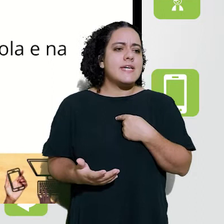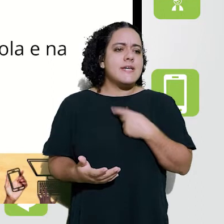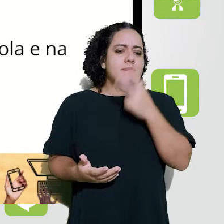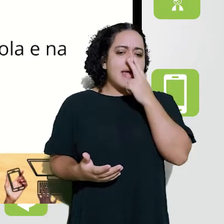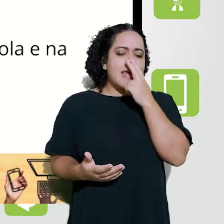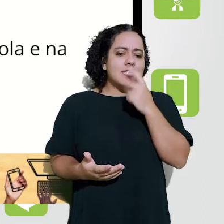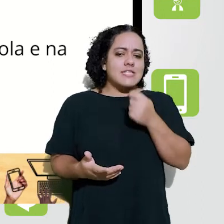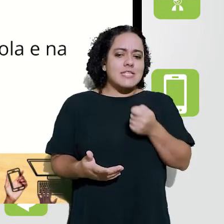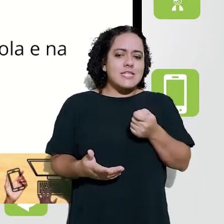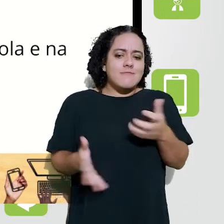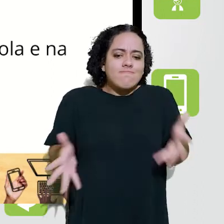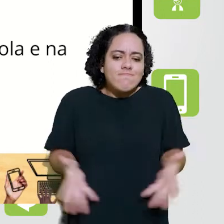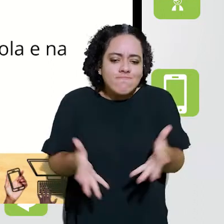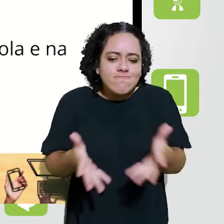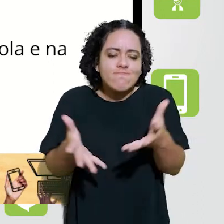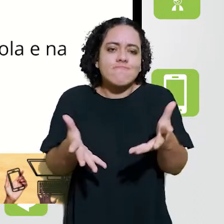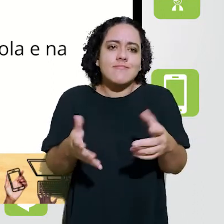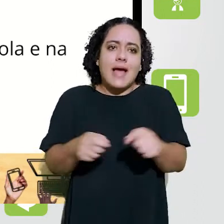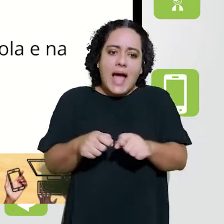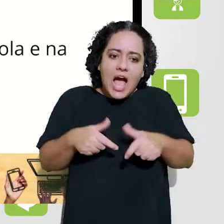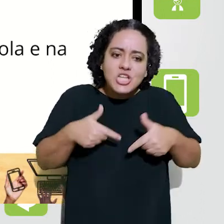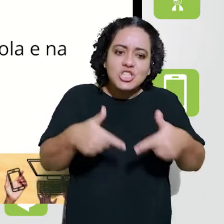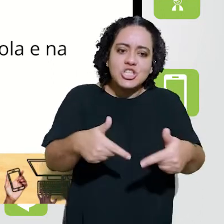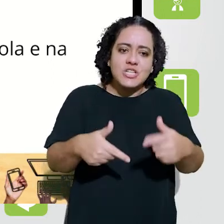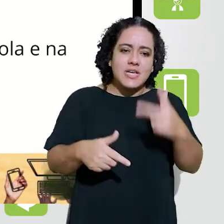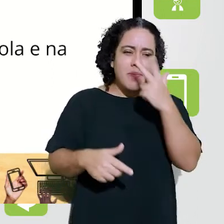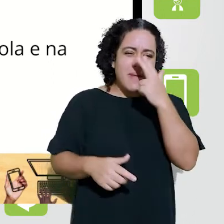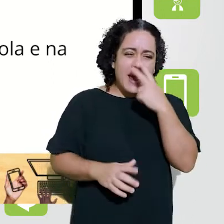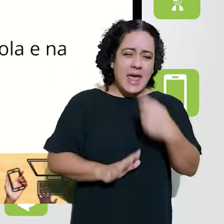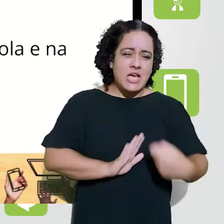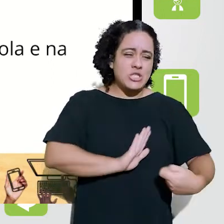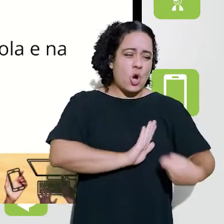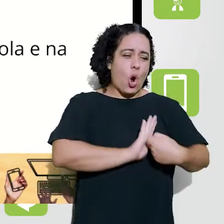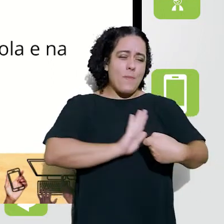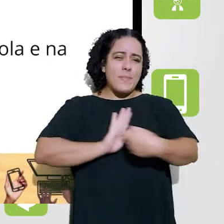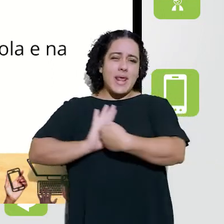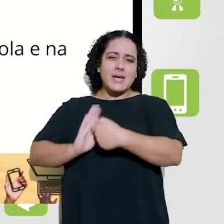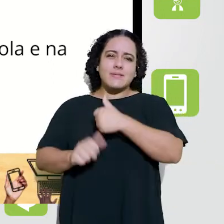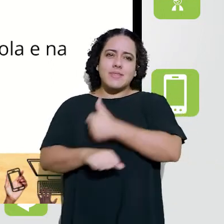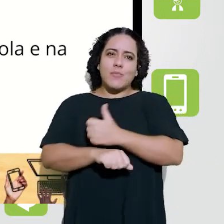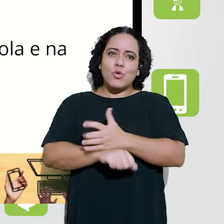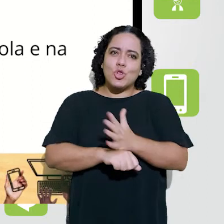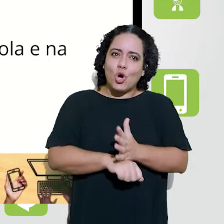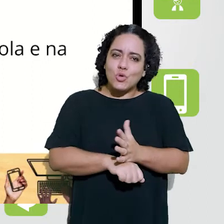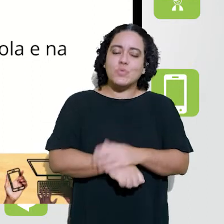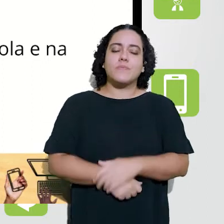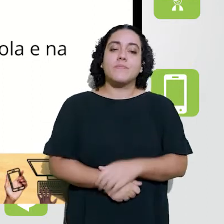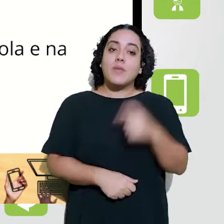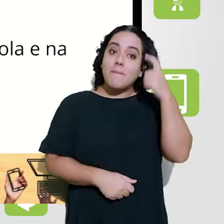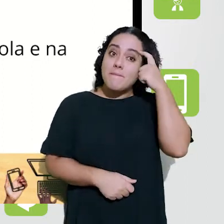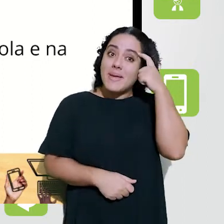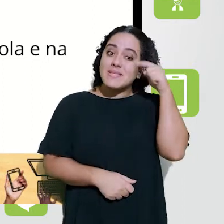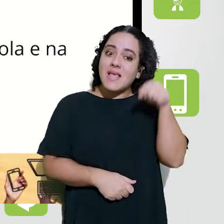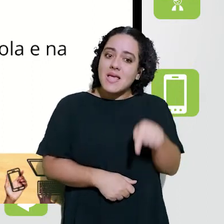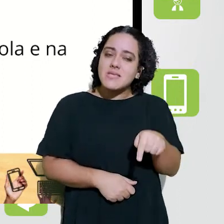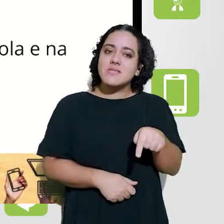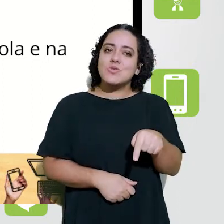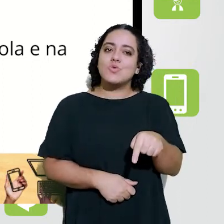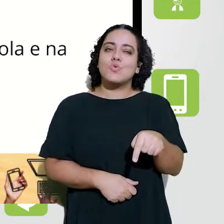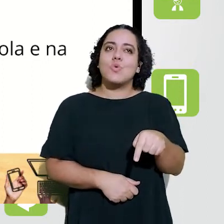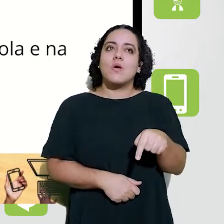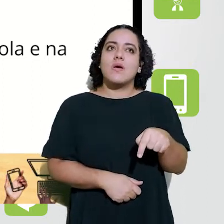compelido a agir, né? E cobrado o tempo todo, né? Então,